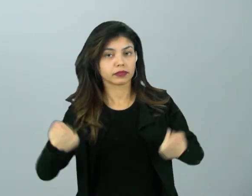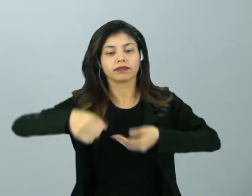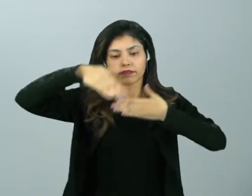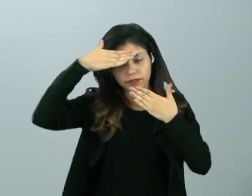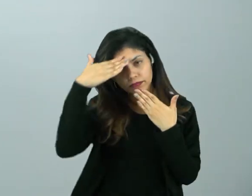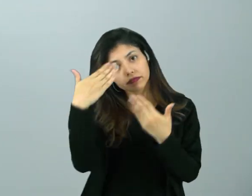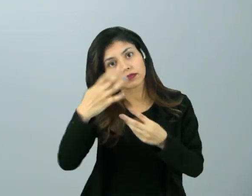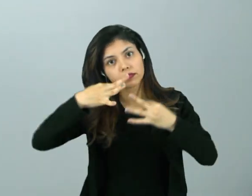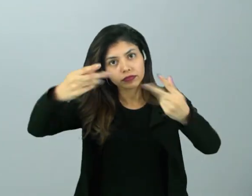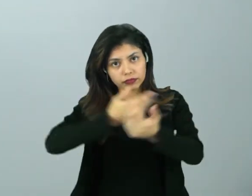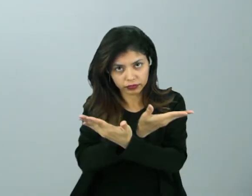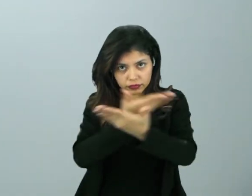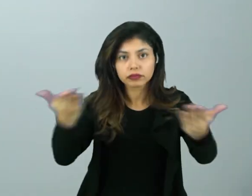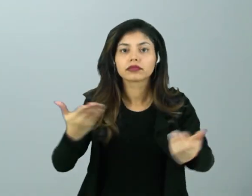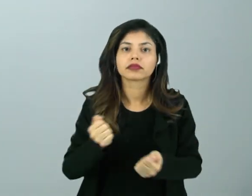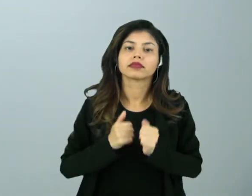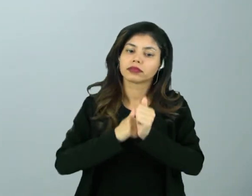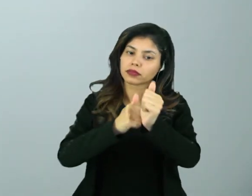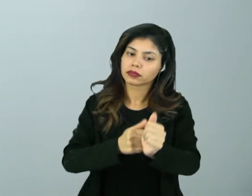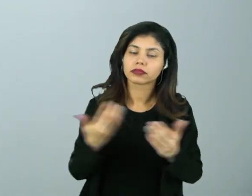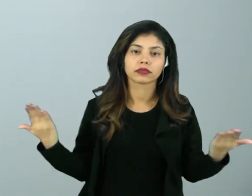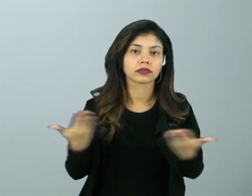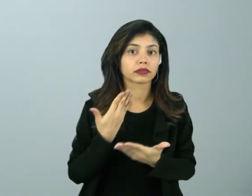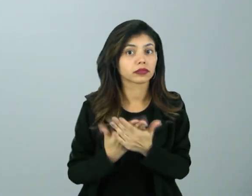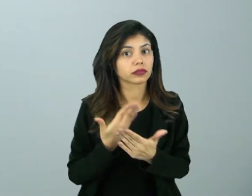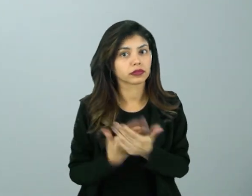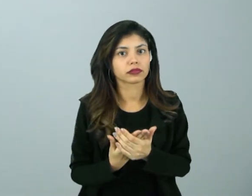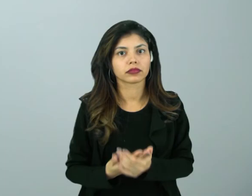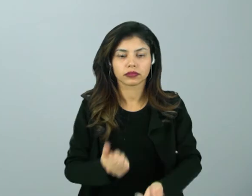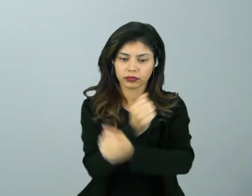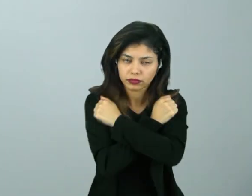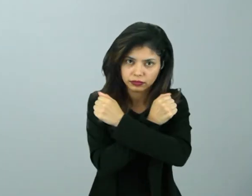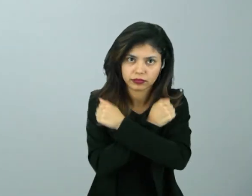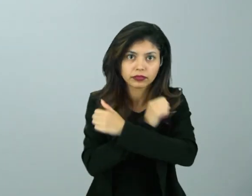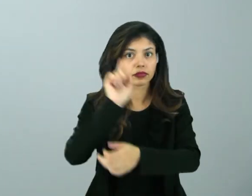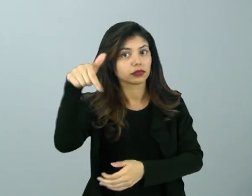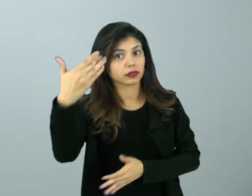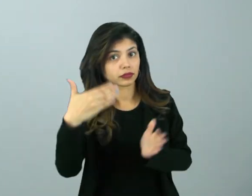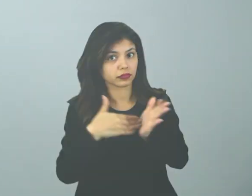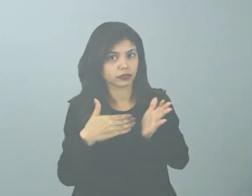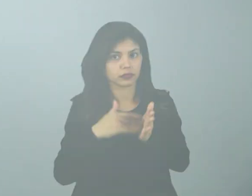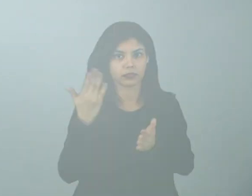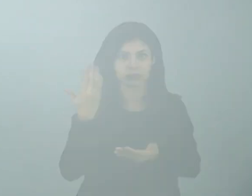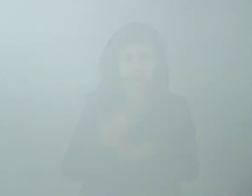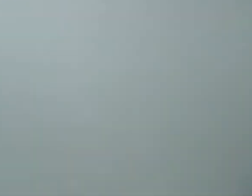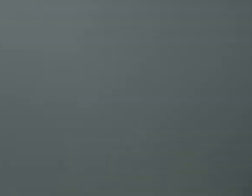despeço, agradeço a todos vocês que têm acompanhado nossas aulas. Um abraço e até a próxima!